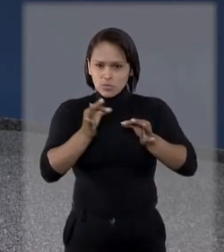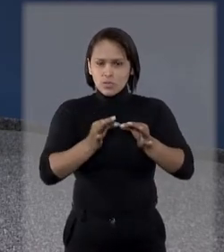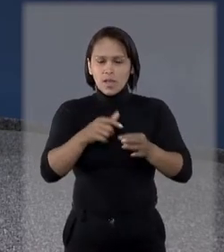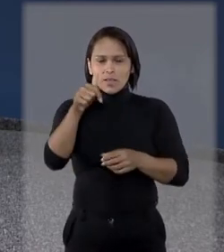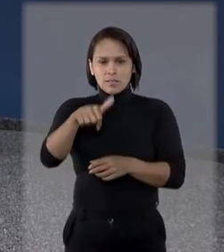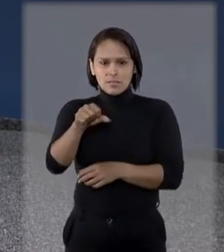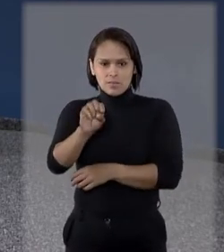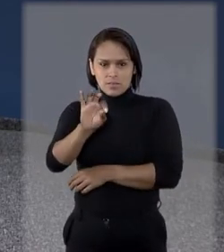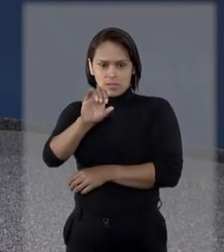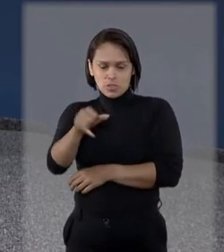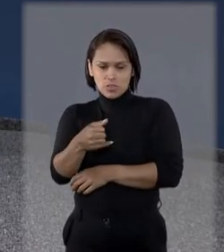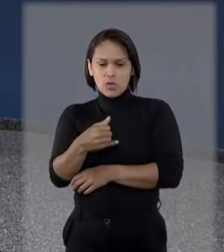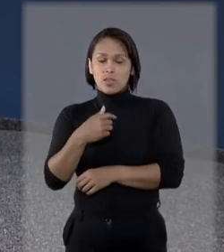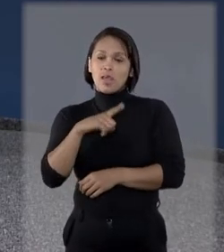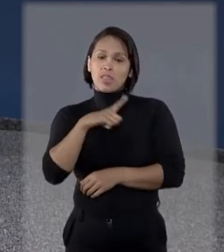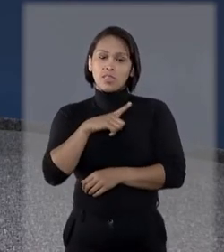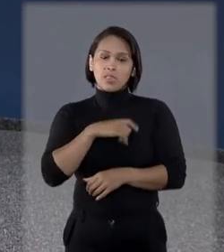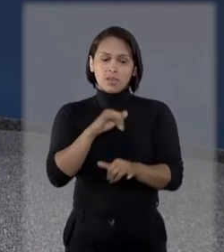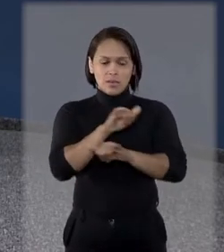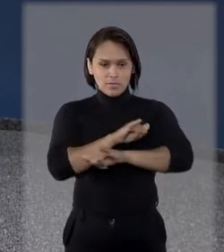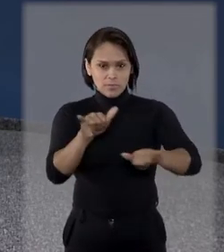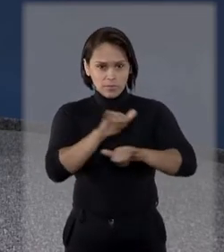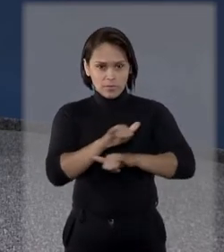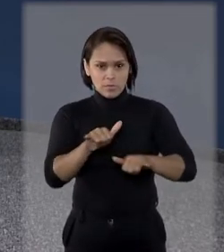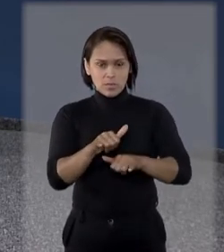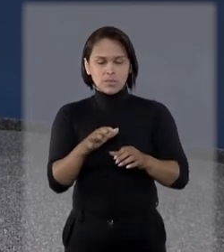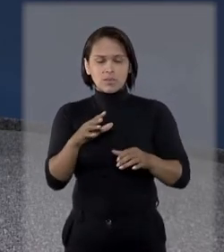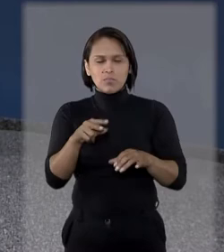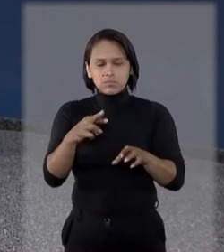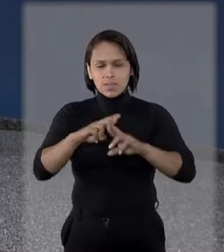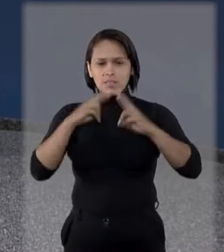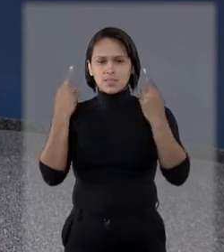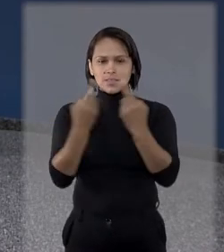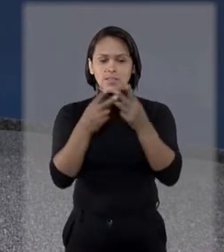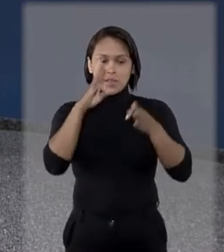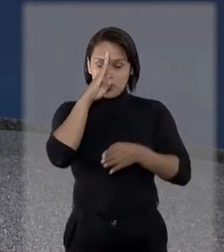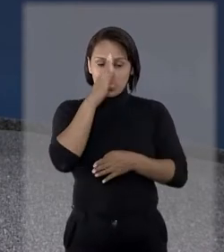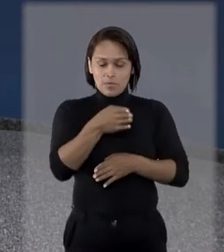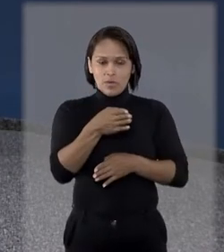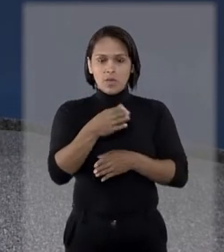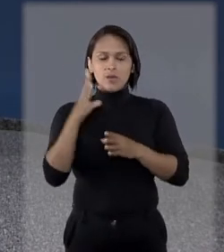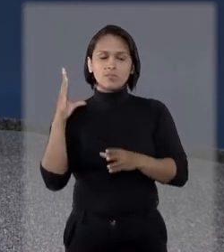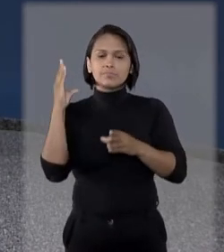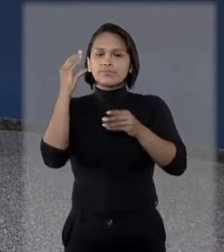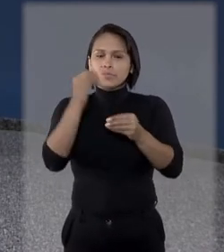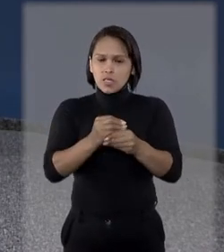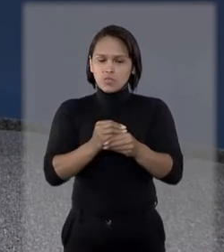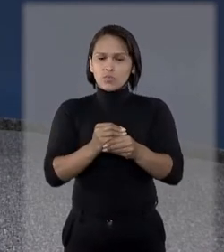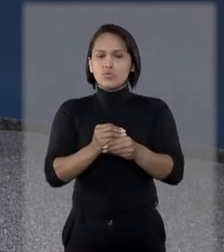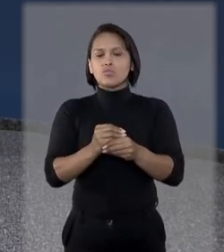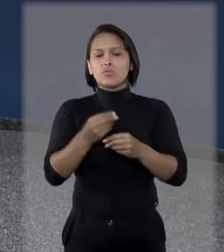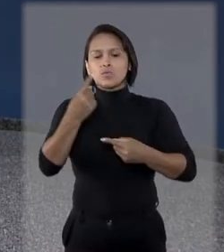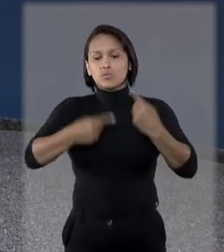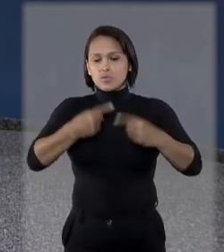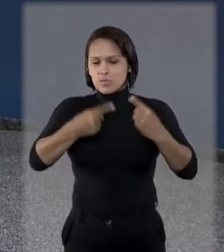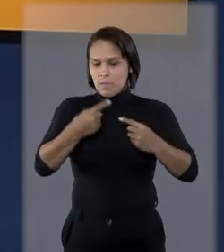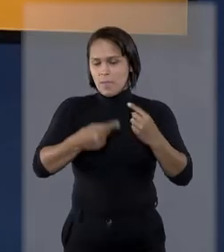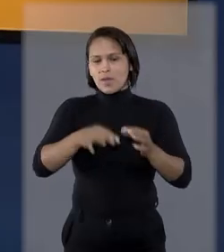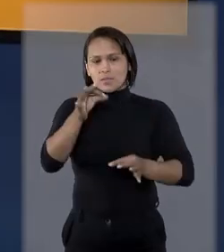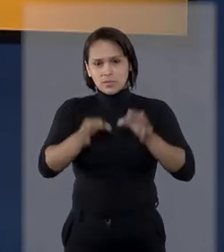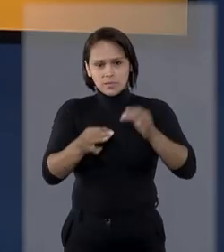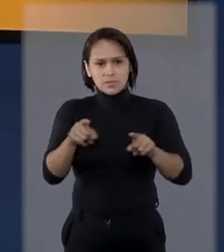STJ conta com o informativo Sessão e Foco, que traz um resumo dos principais debates dos julgamentos.